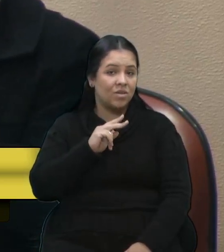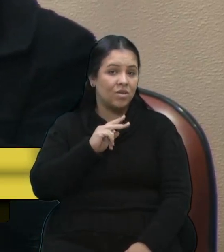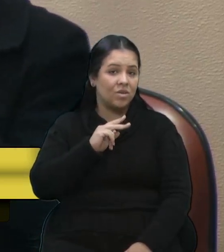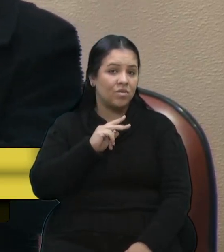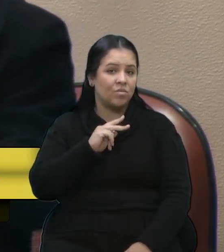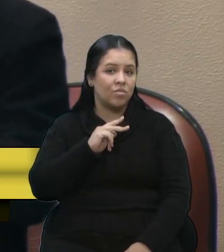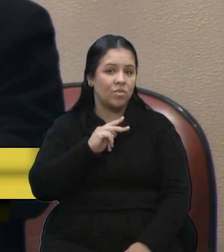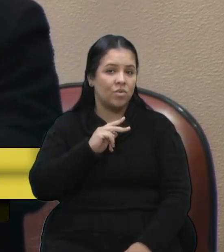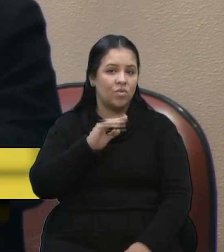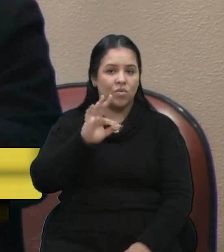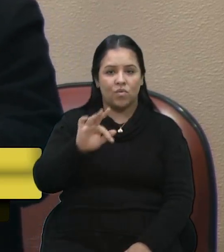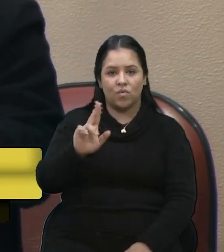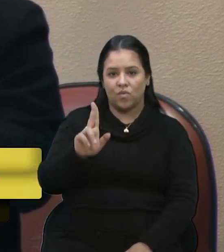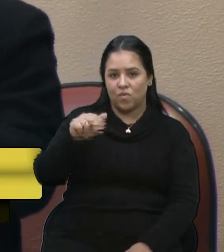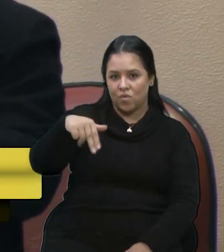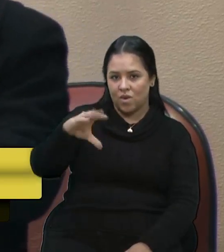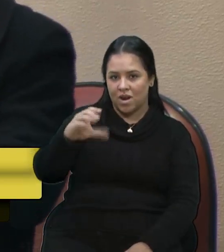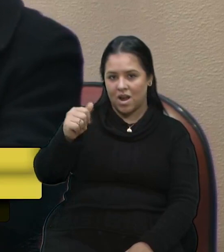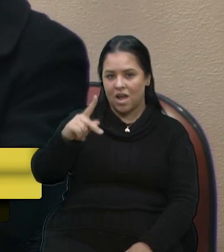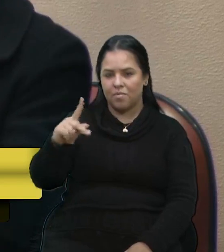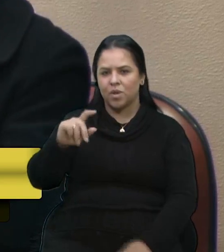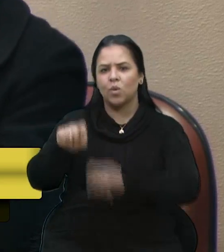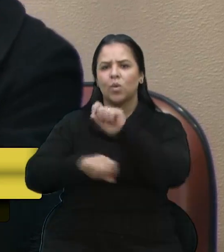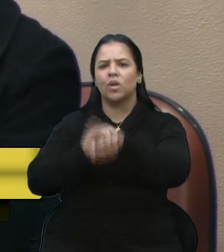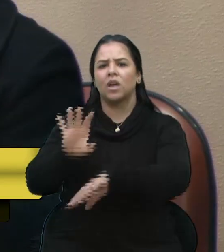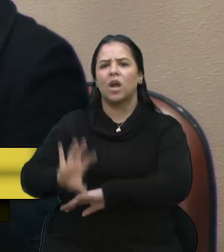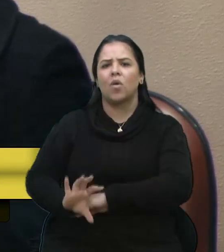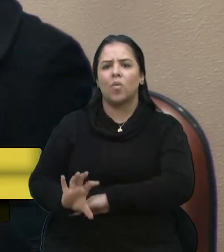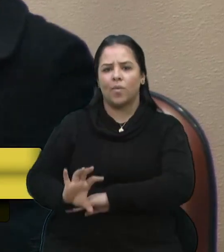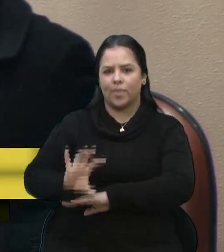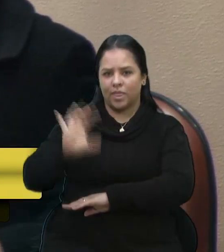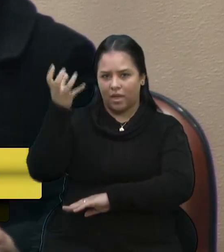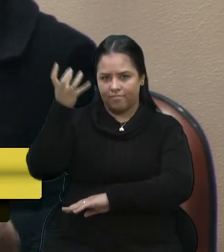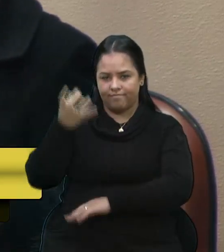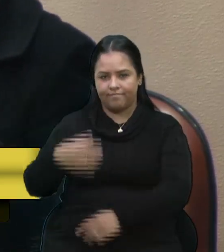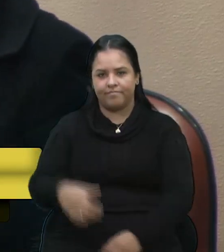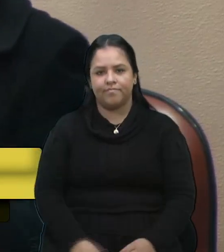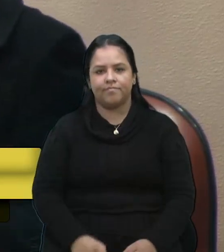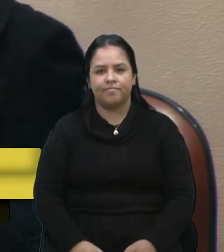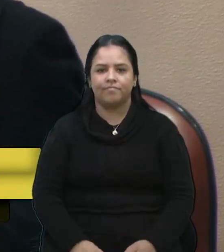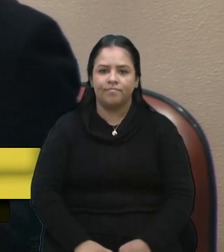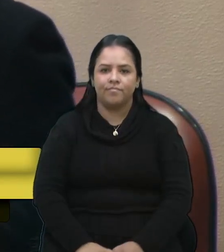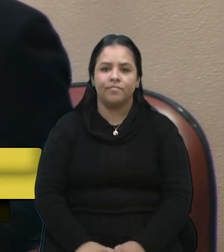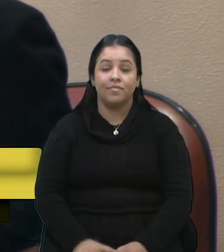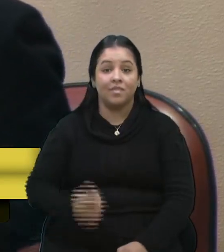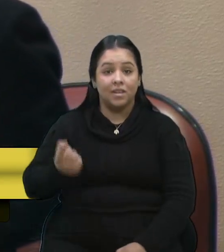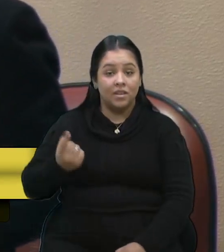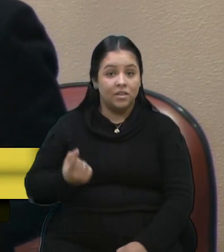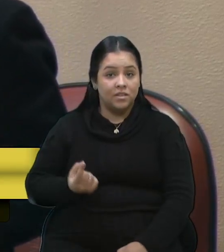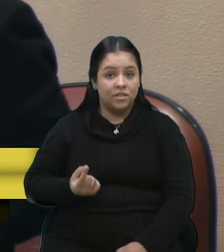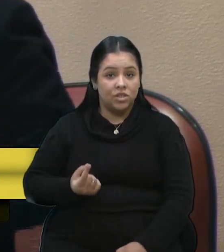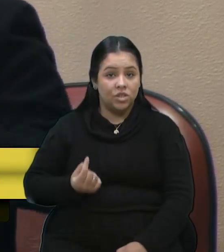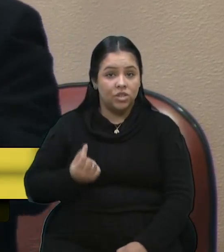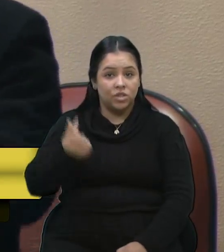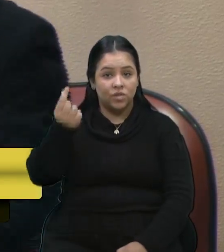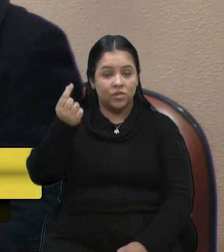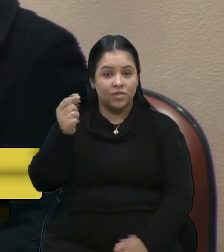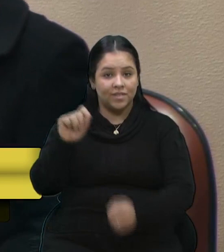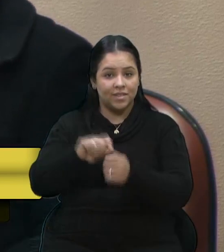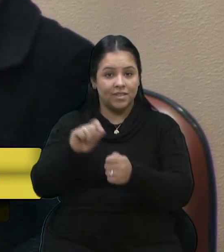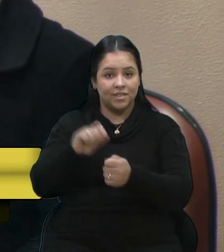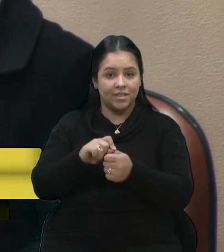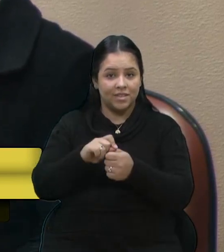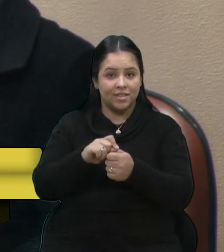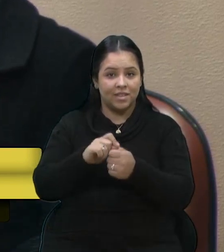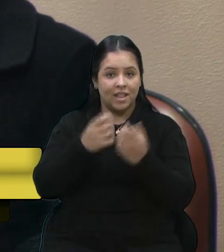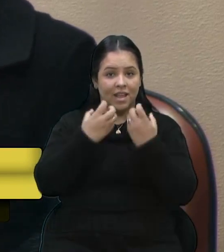Popular, FUNCAP. O que vai acontecer com isso? Esses valores vão fazer com que a Secretaria